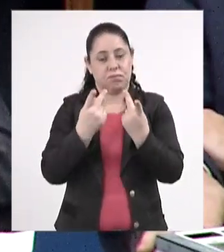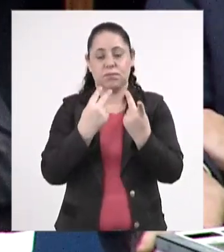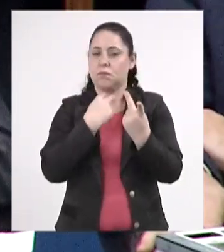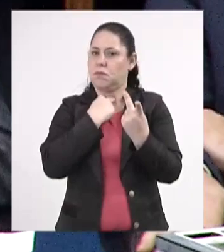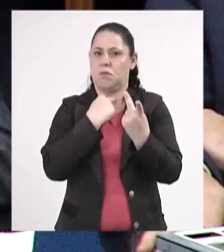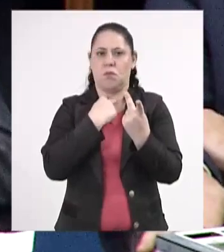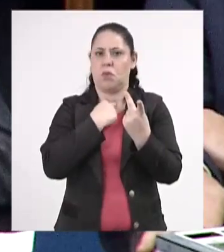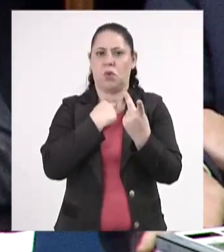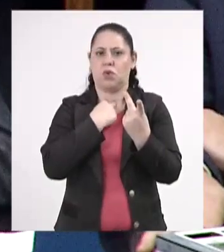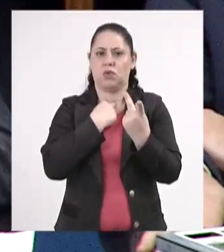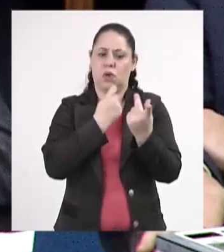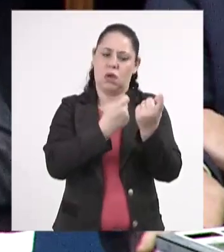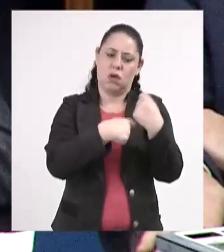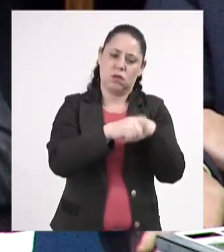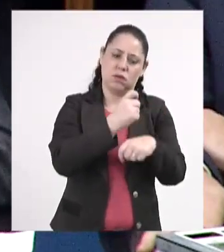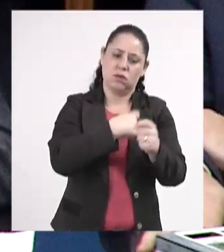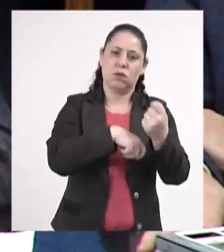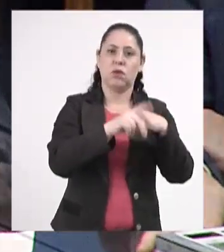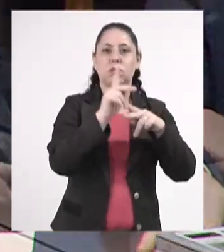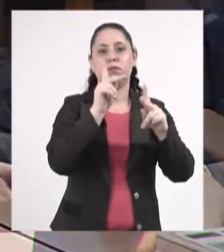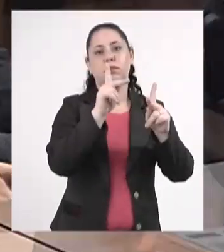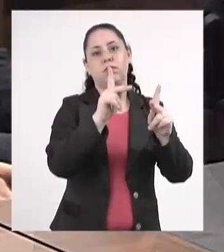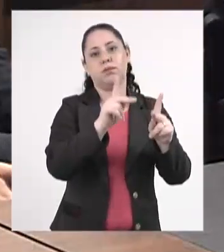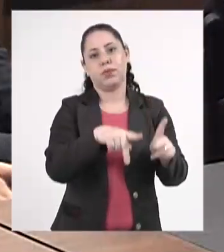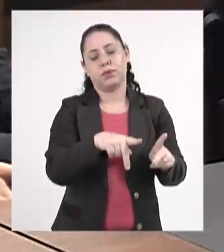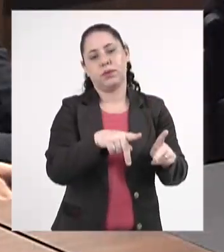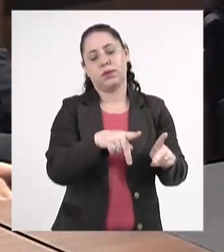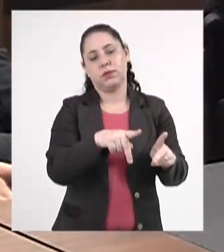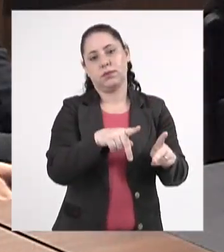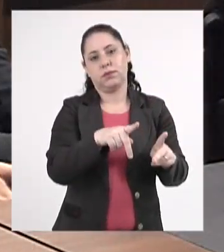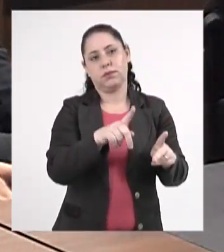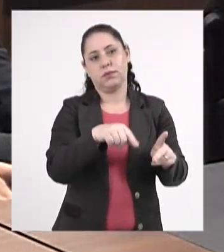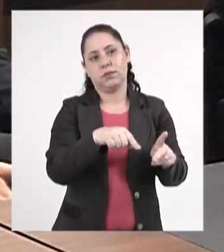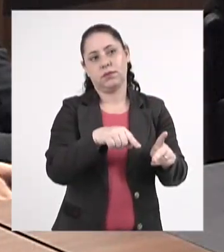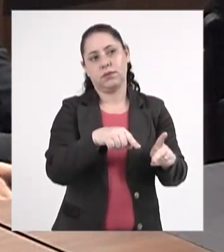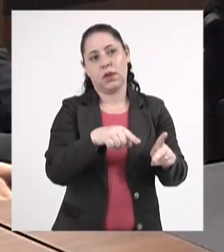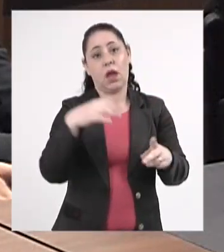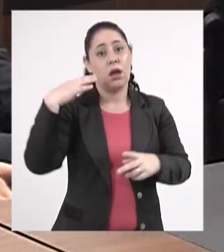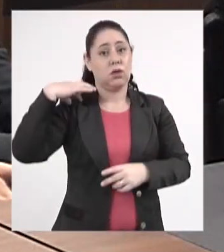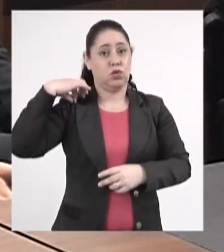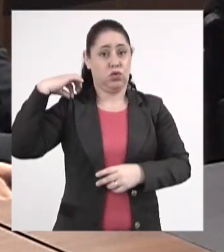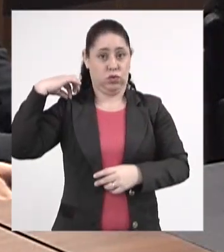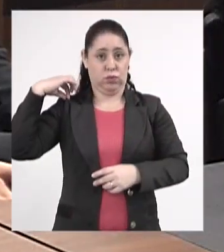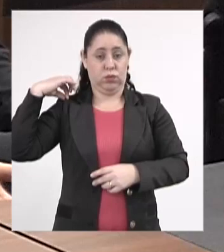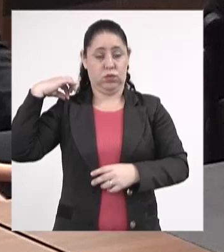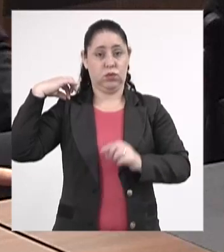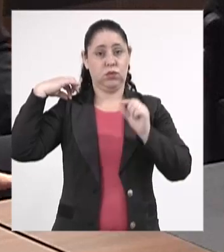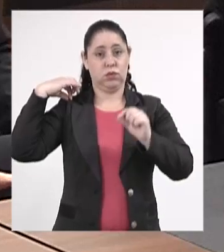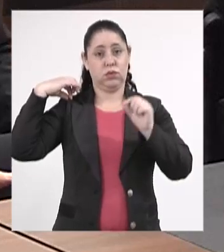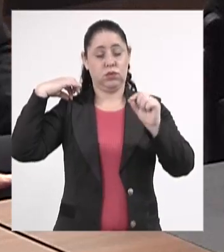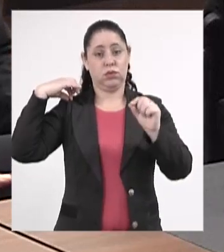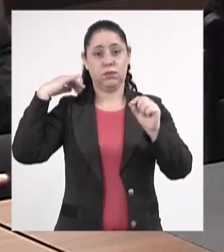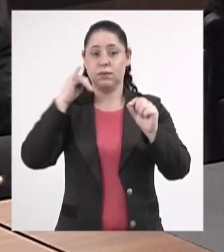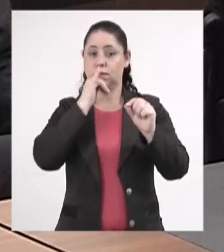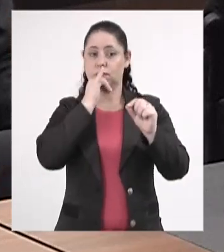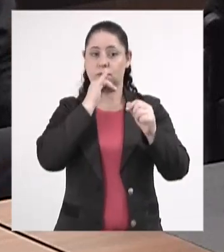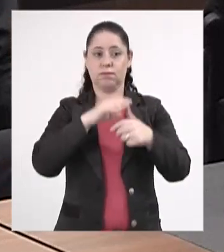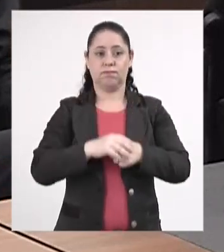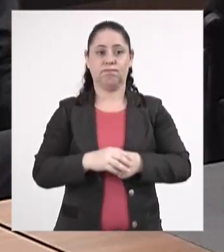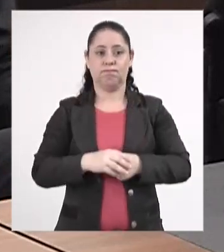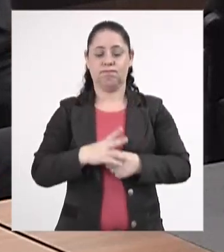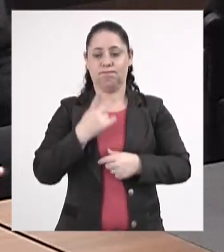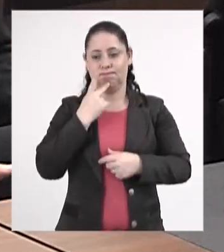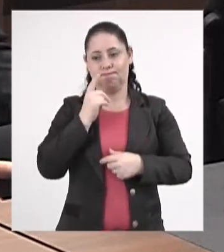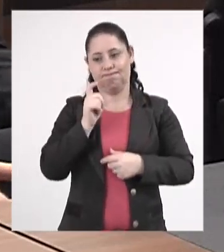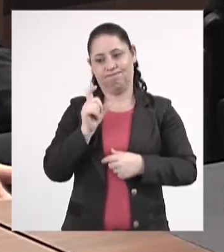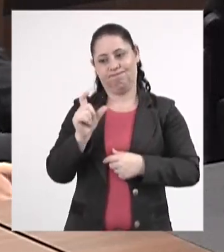pode ficar administração pública à disposição, chegou a usar um termo